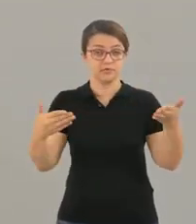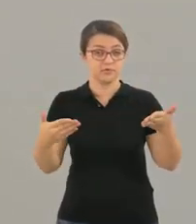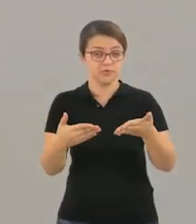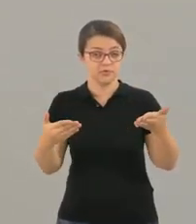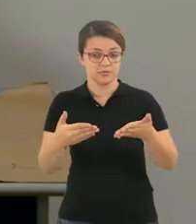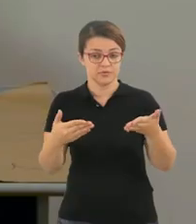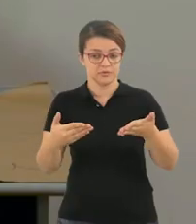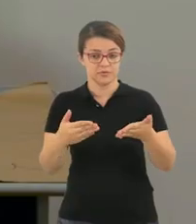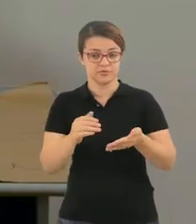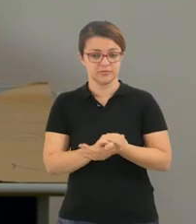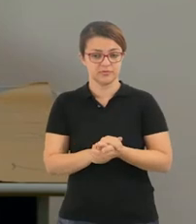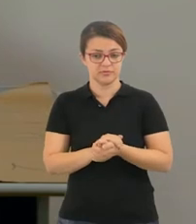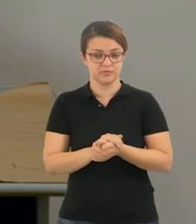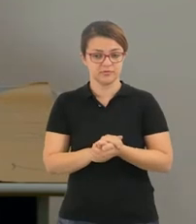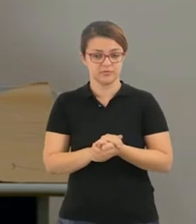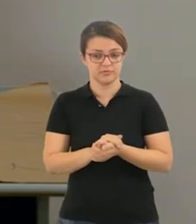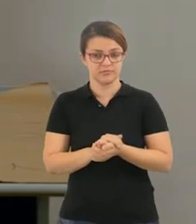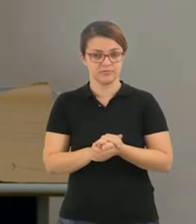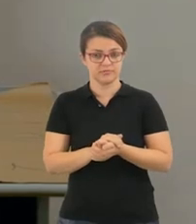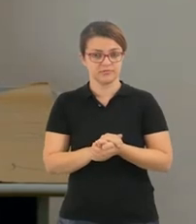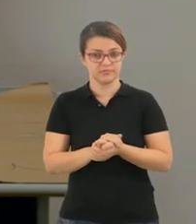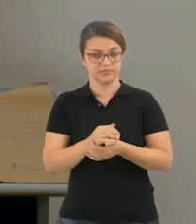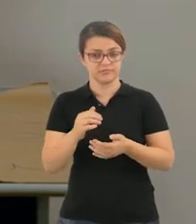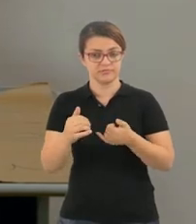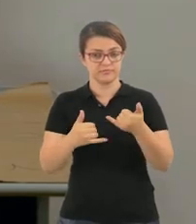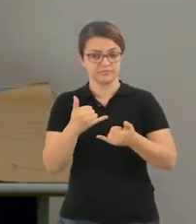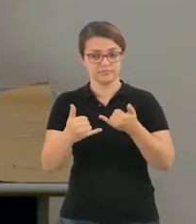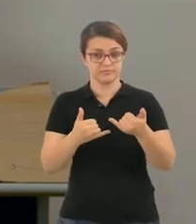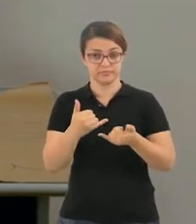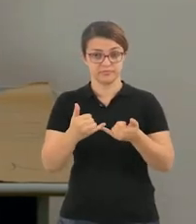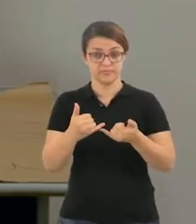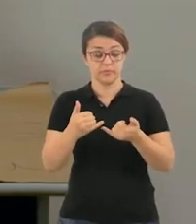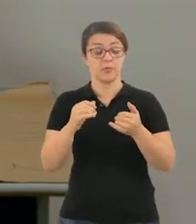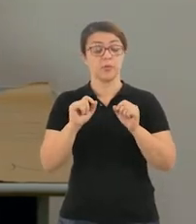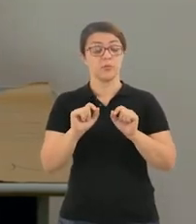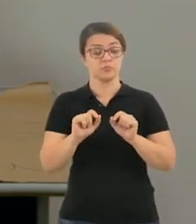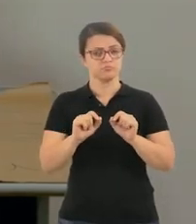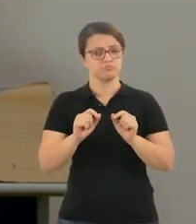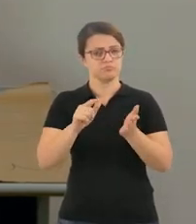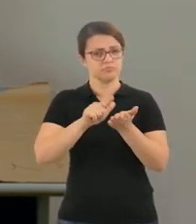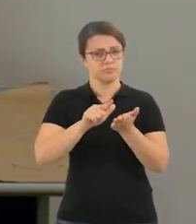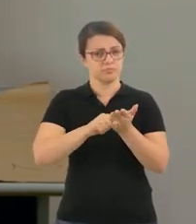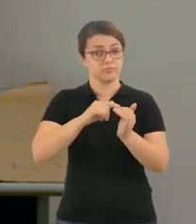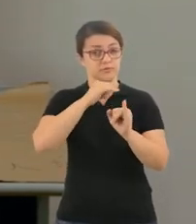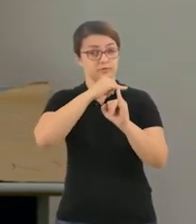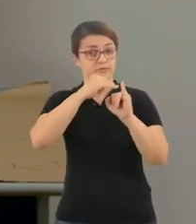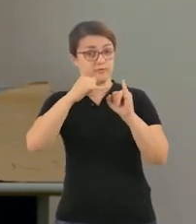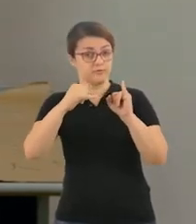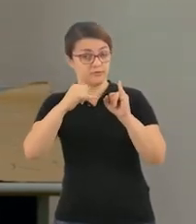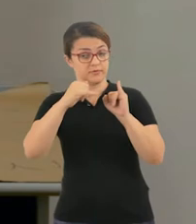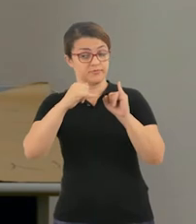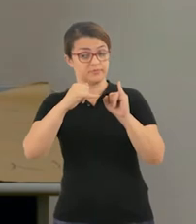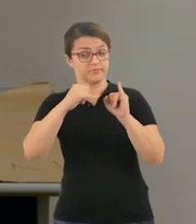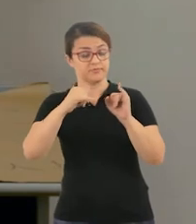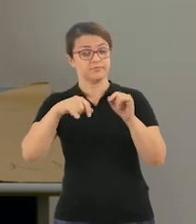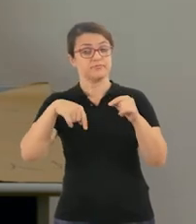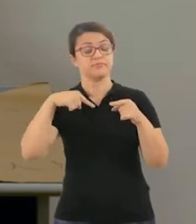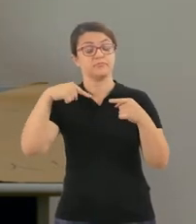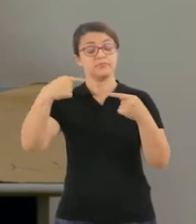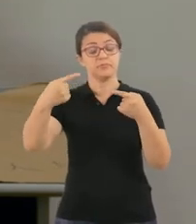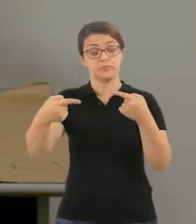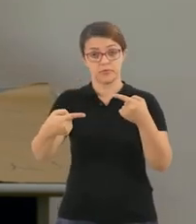Para isso, vamos precisar de meia folha de sulfite para confeccionar as cartelas, depois